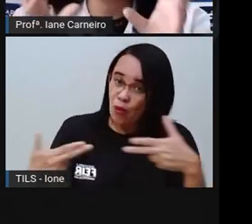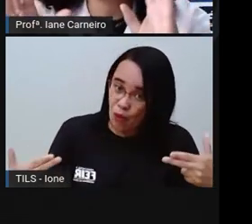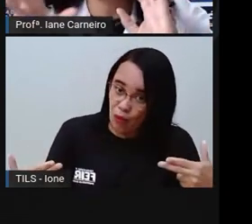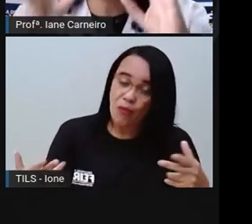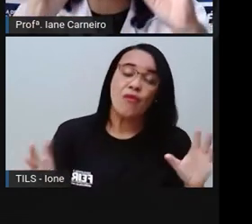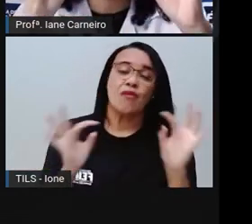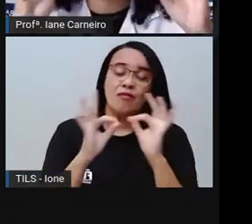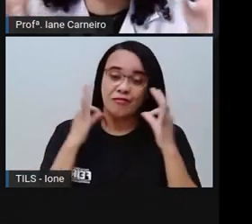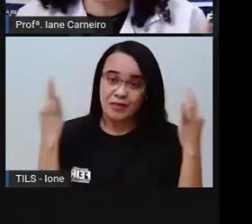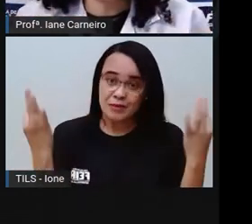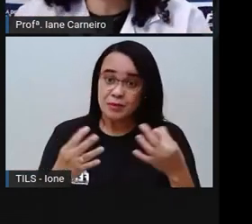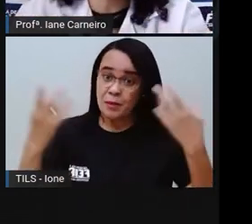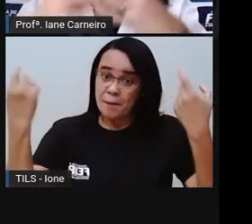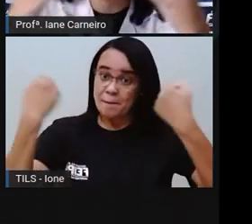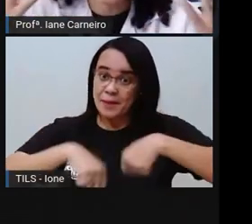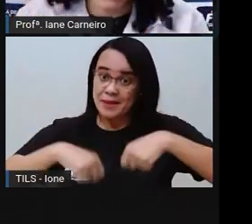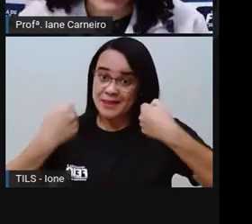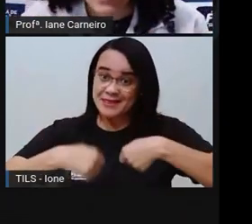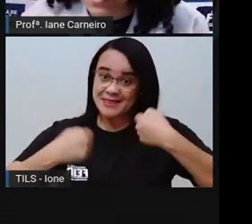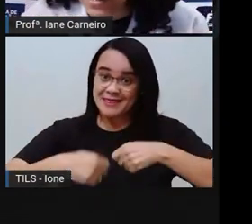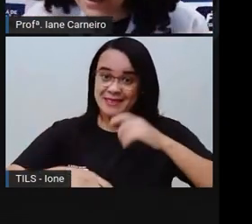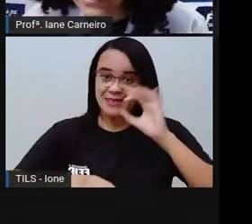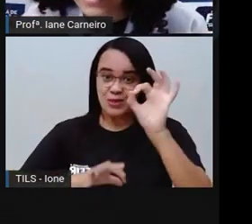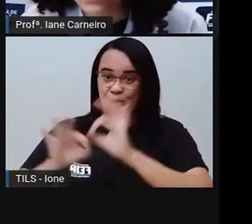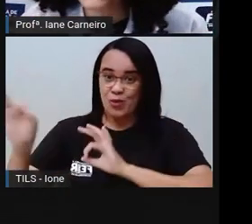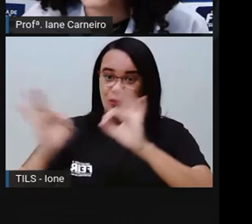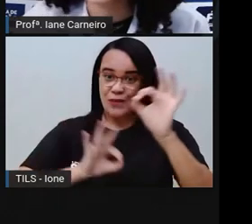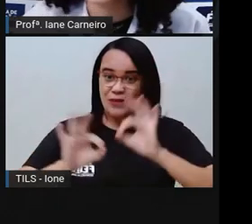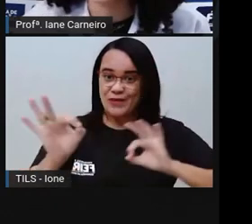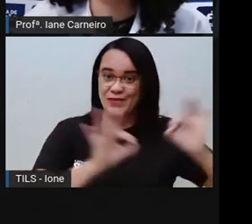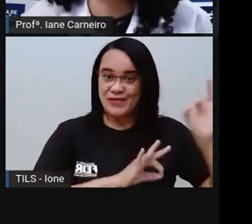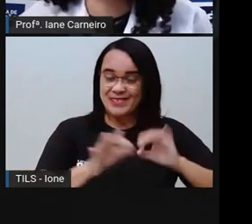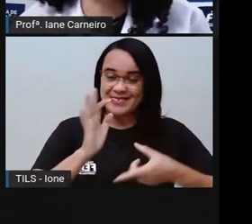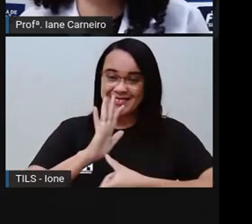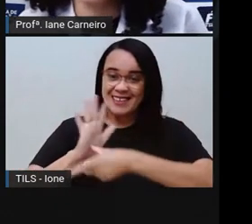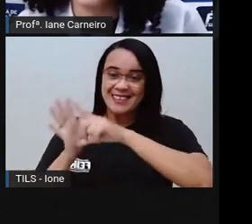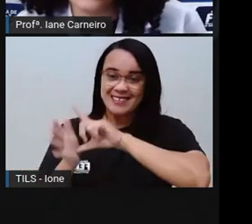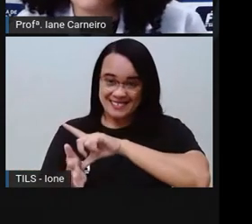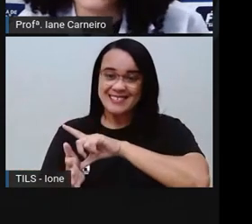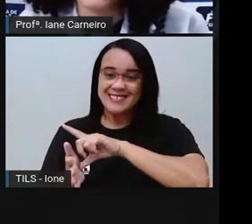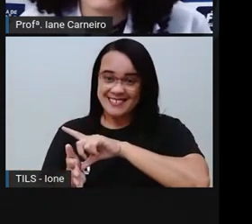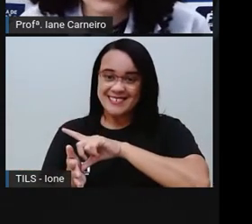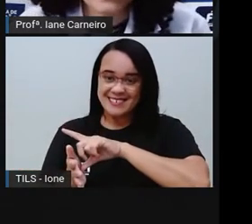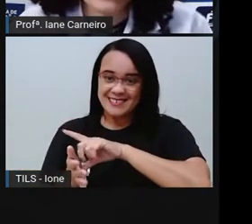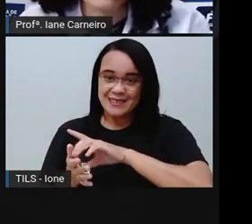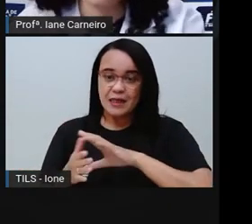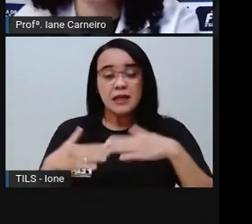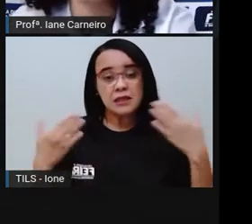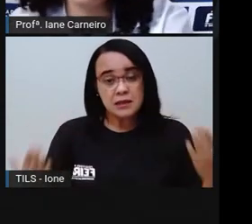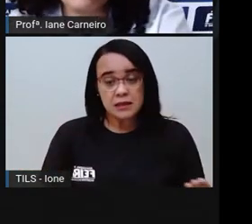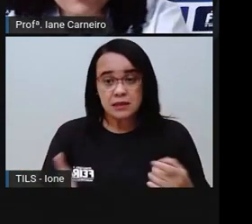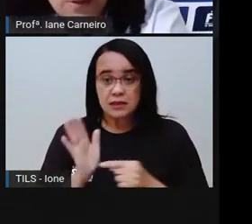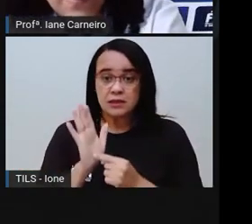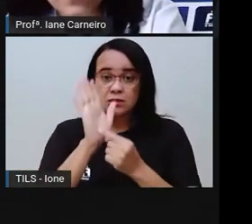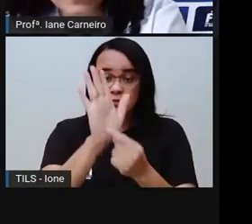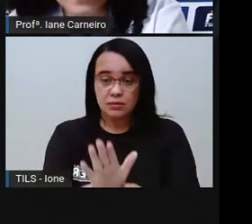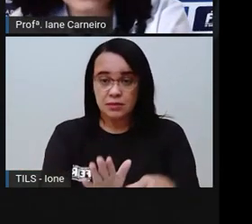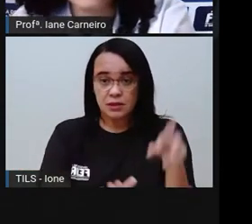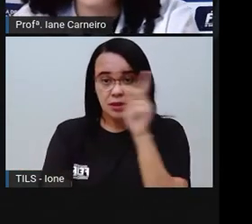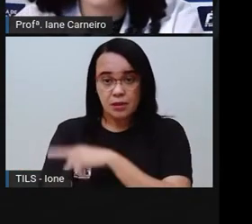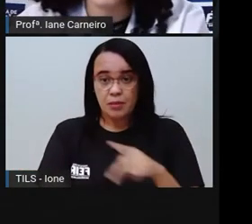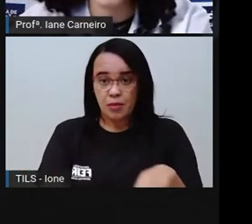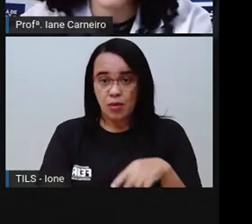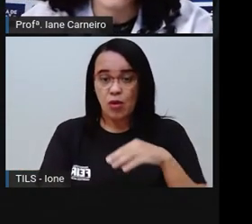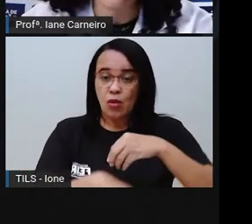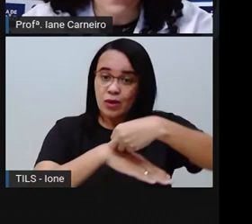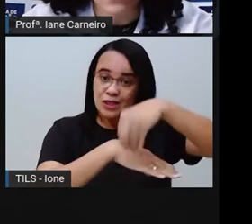tiveram que organizar pra conviverem, tá certo? Em harmonia. Então, aqui, ó, a Pró trouxe uma sugestão pra vocês,